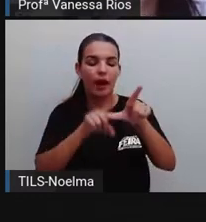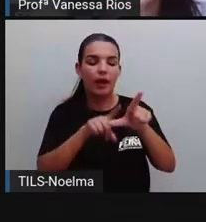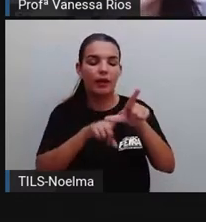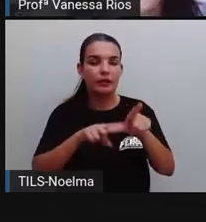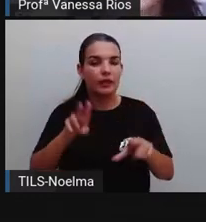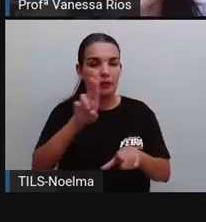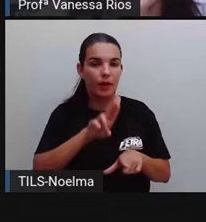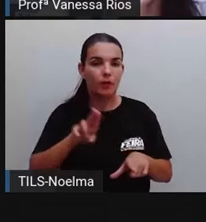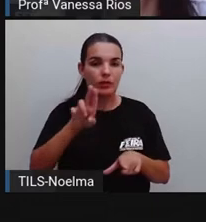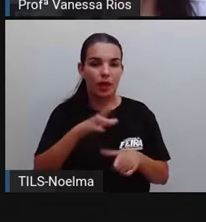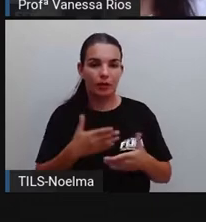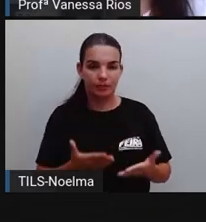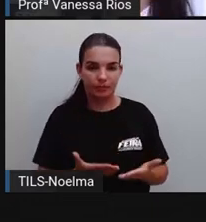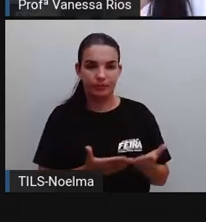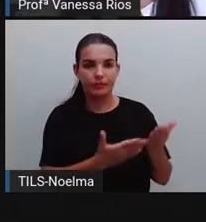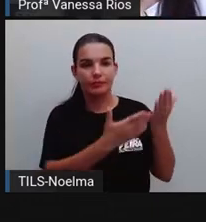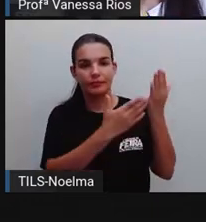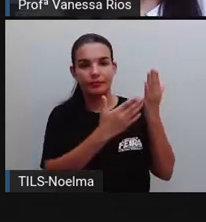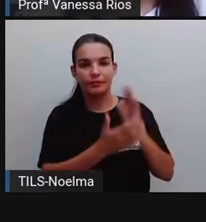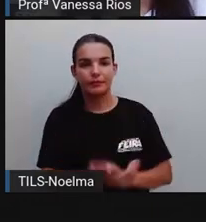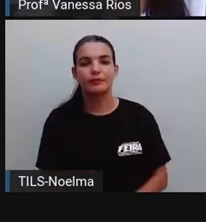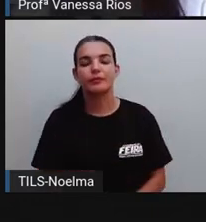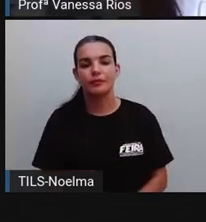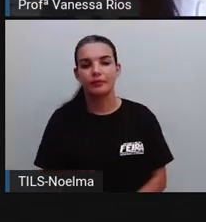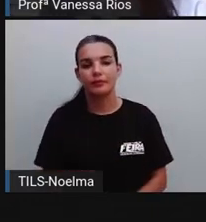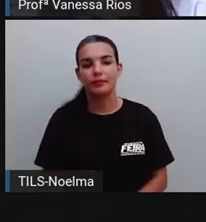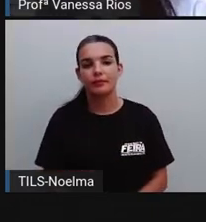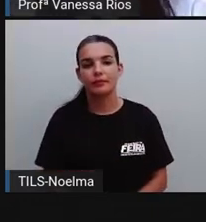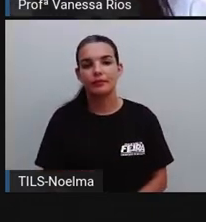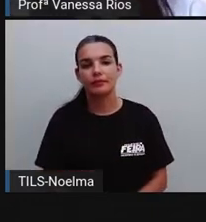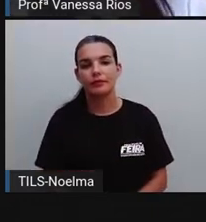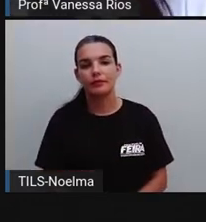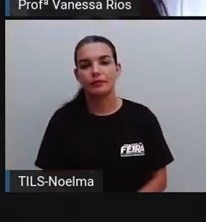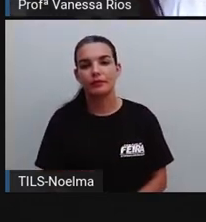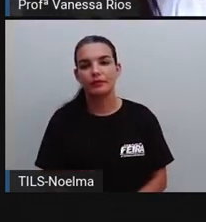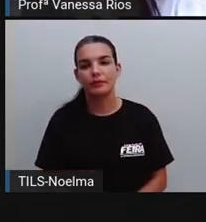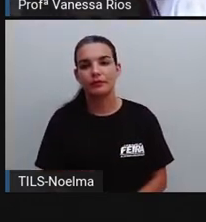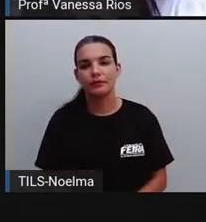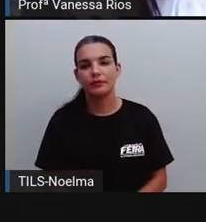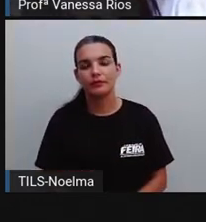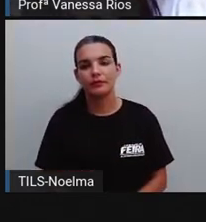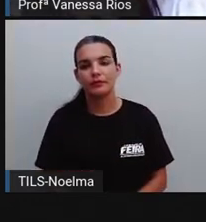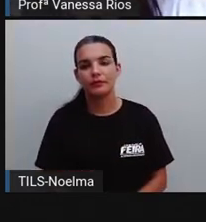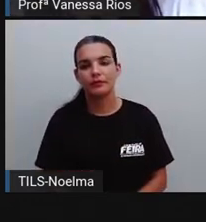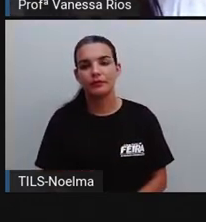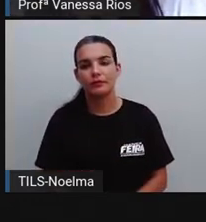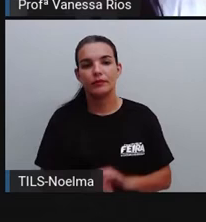utilizar. Então, ó, a Pró vai ditar aí o total de...